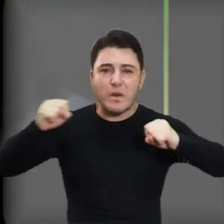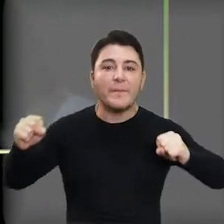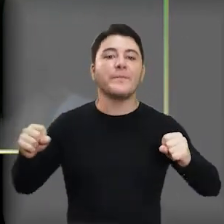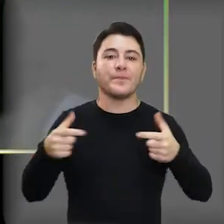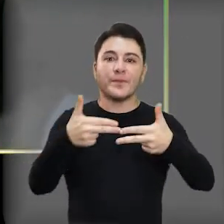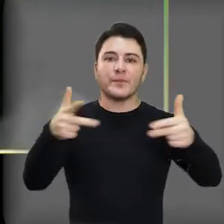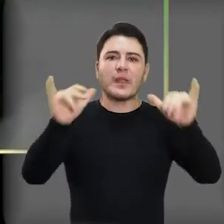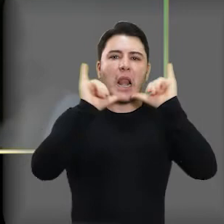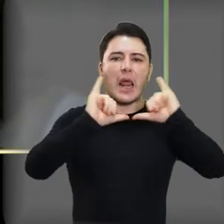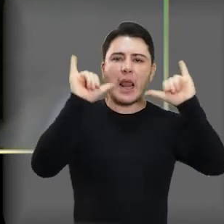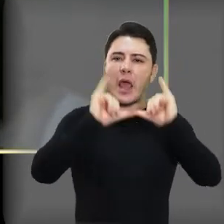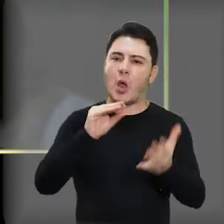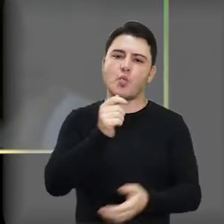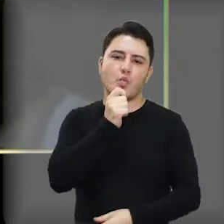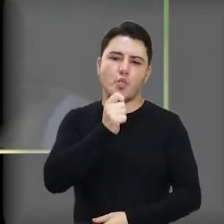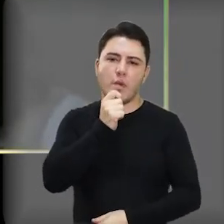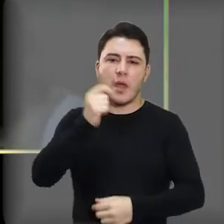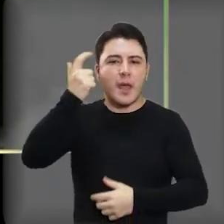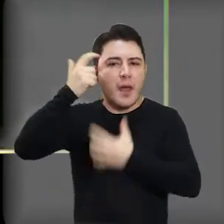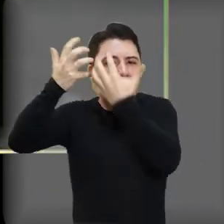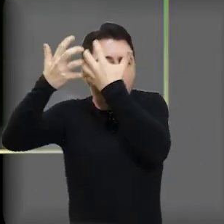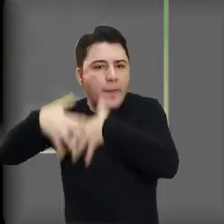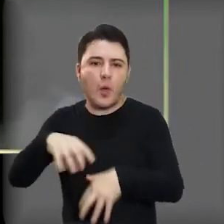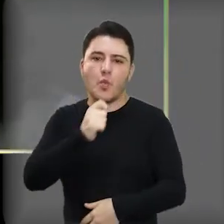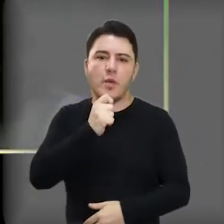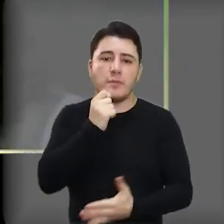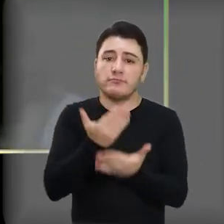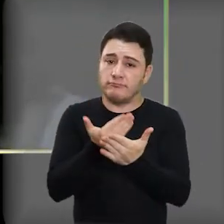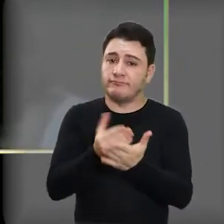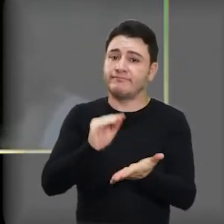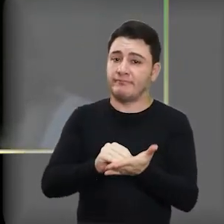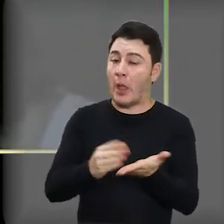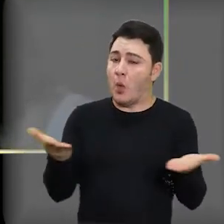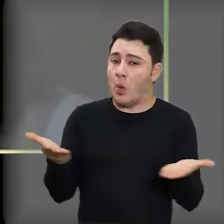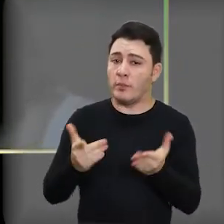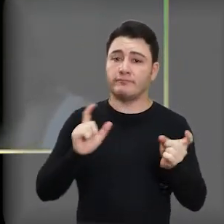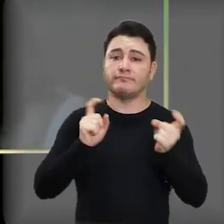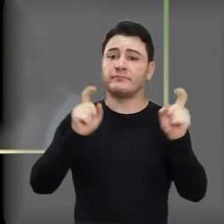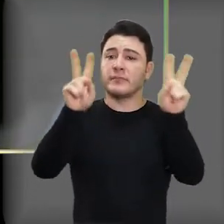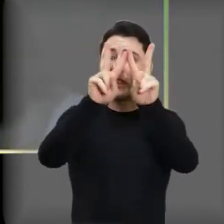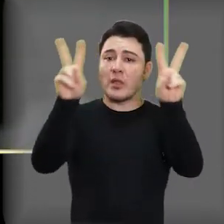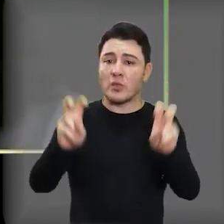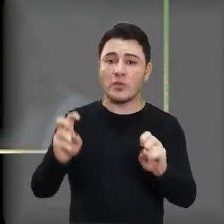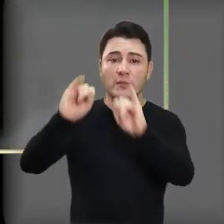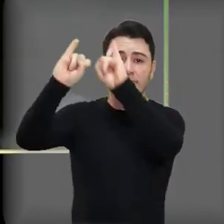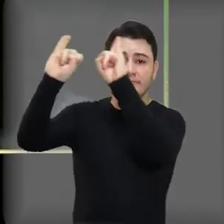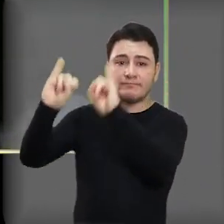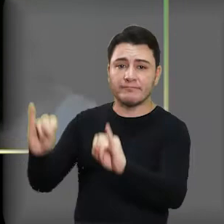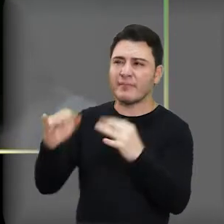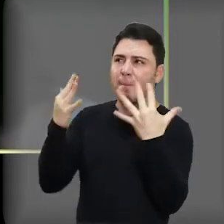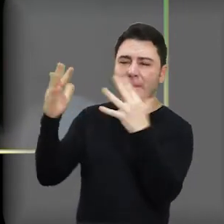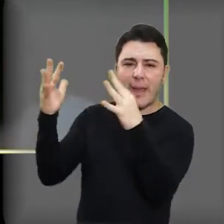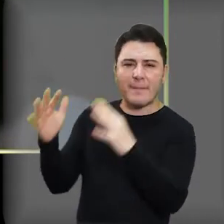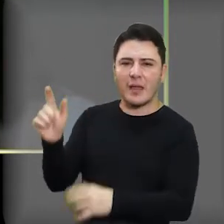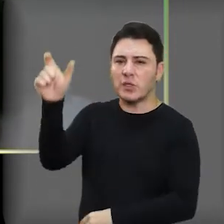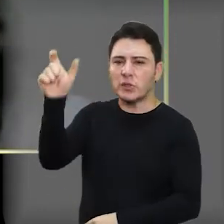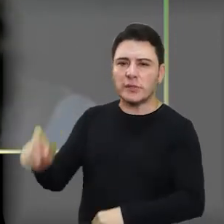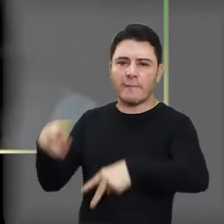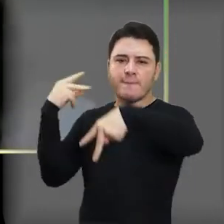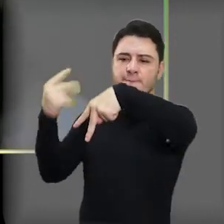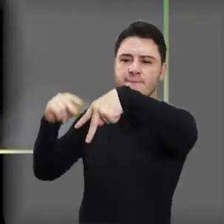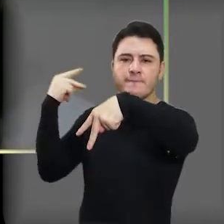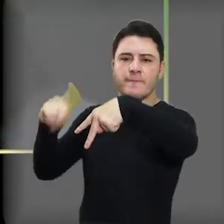tanto ainda há de ser falado, refletido e estudado. A discussão, ora que proposta, é sobre os